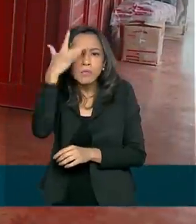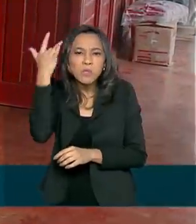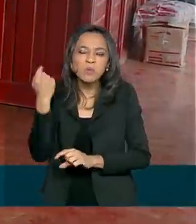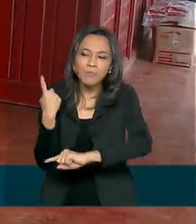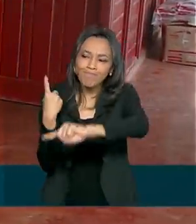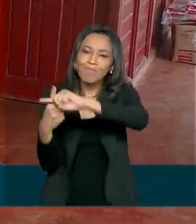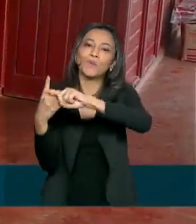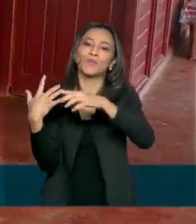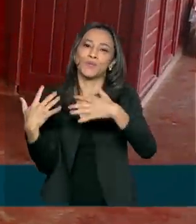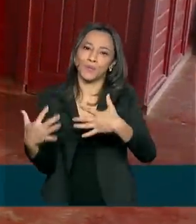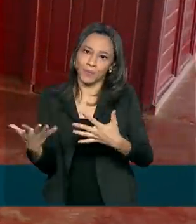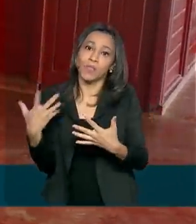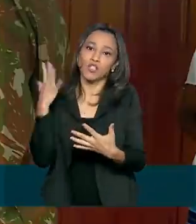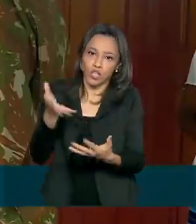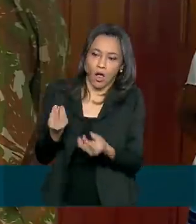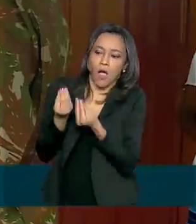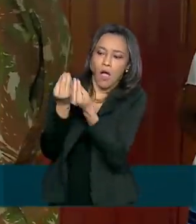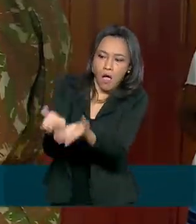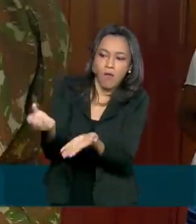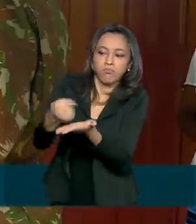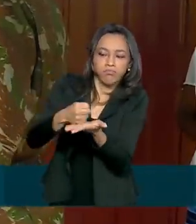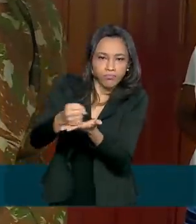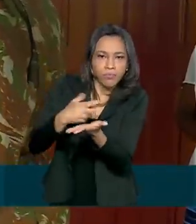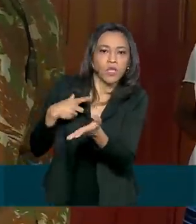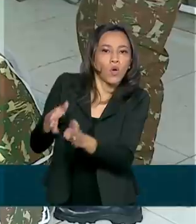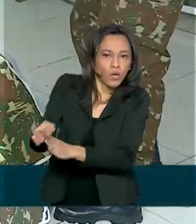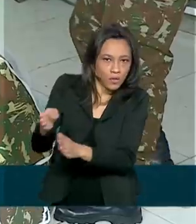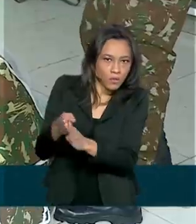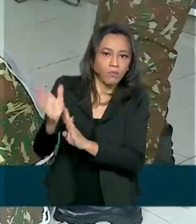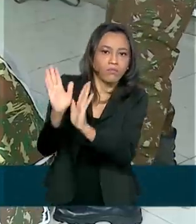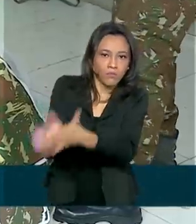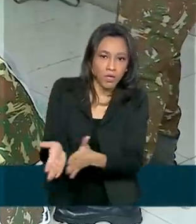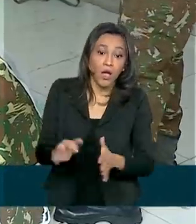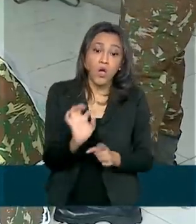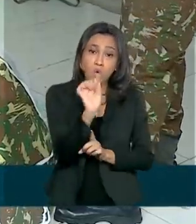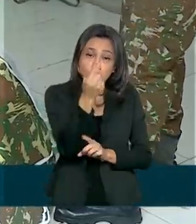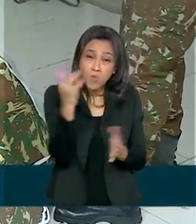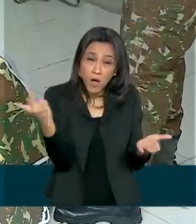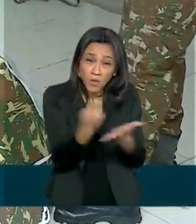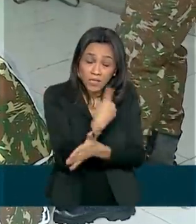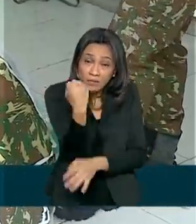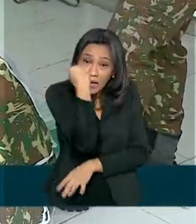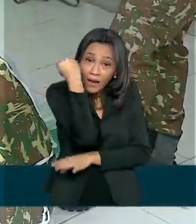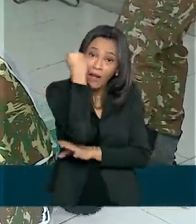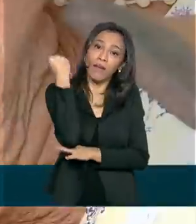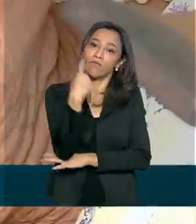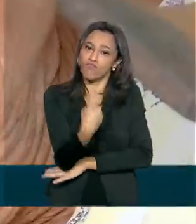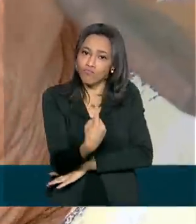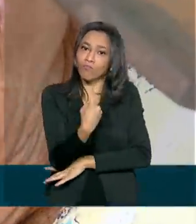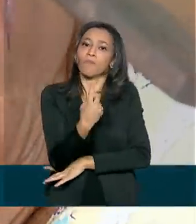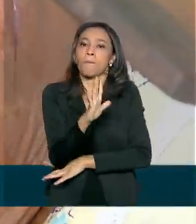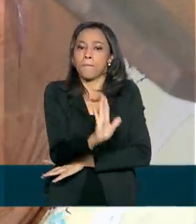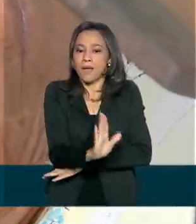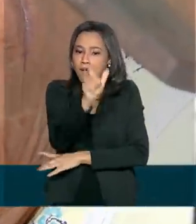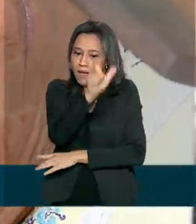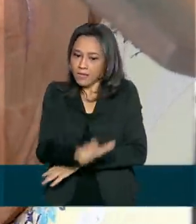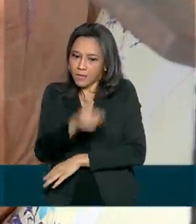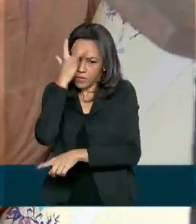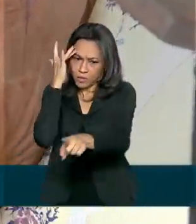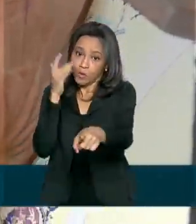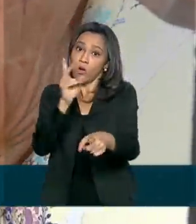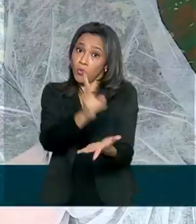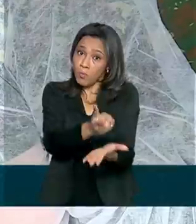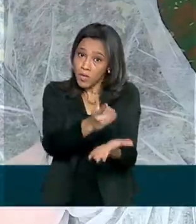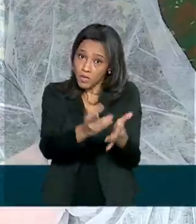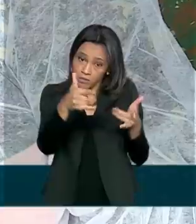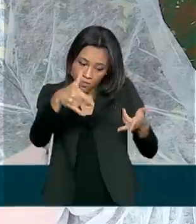positivo. Foram medicadas e receberam as orientações. Apenas um caso mais grave foi registrado, mas a paciente foi atendida no